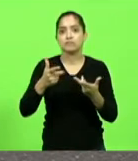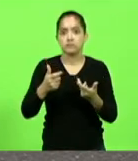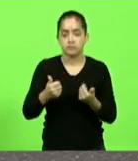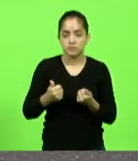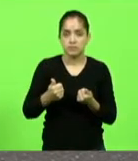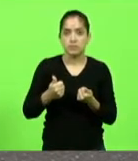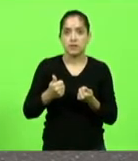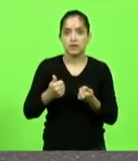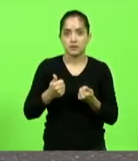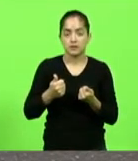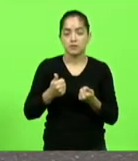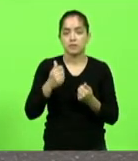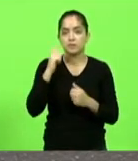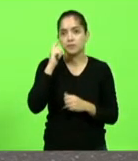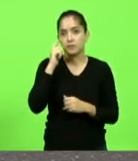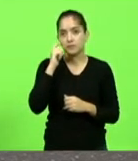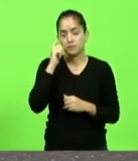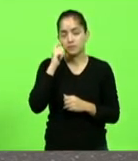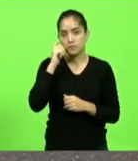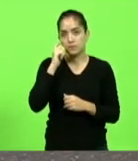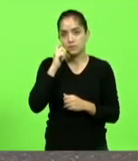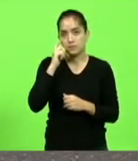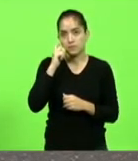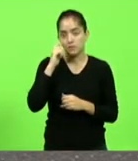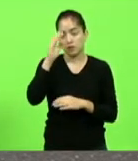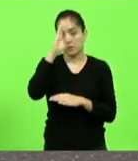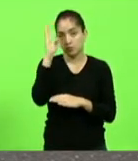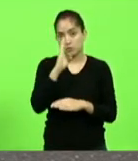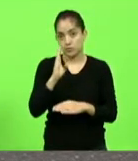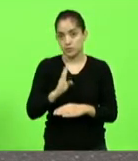Berlanda do Brasil